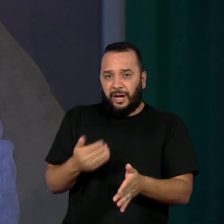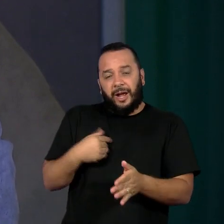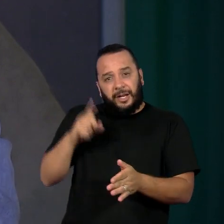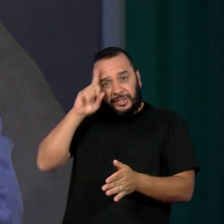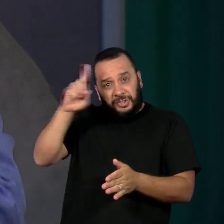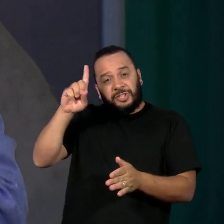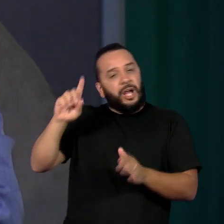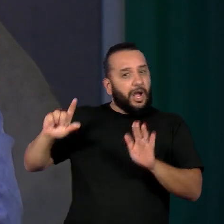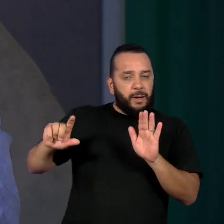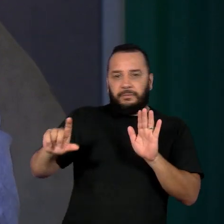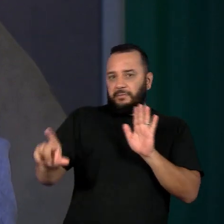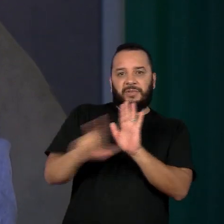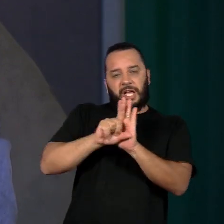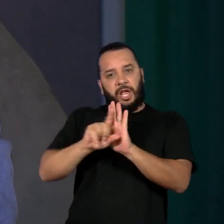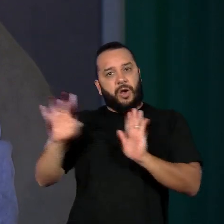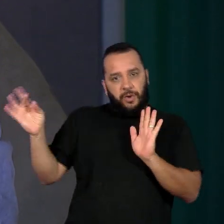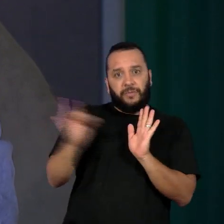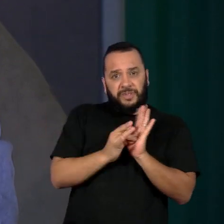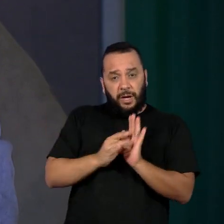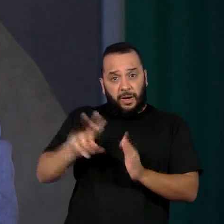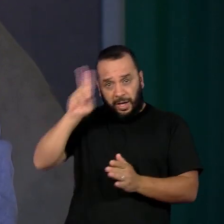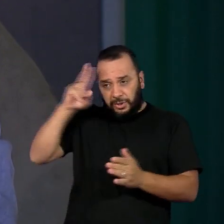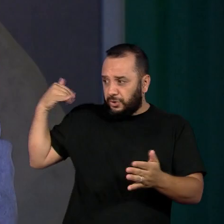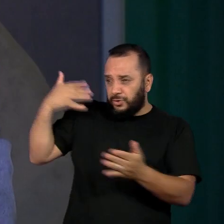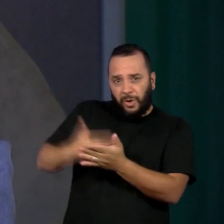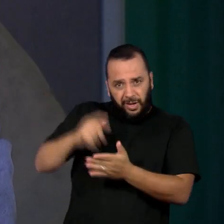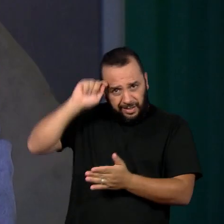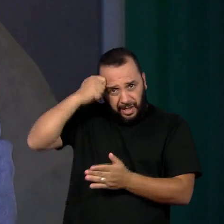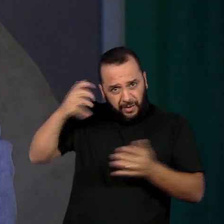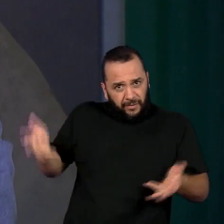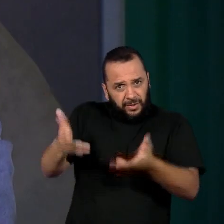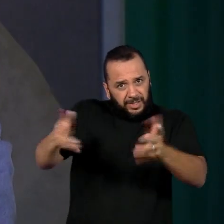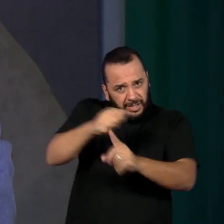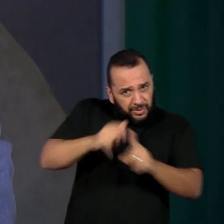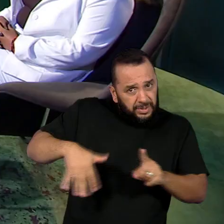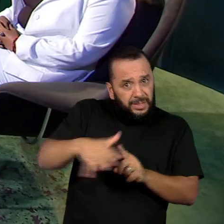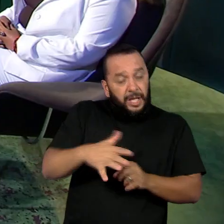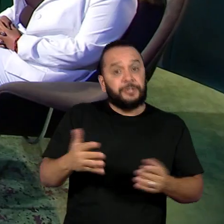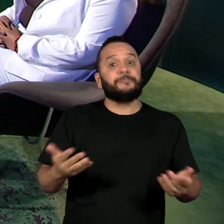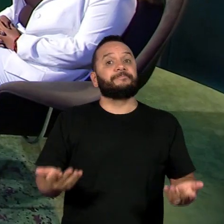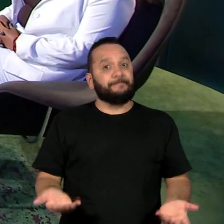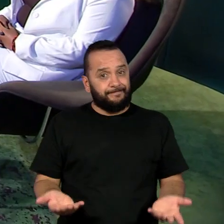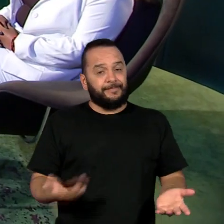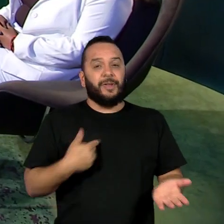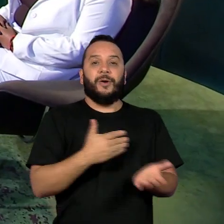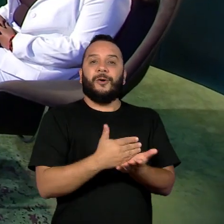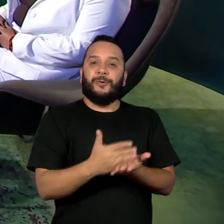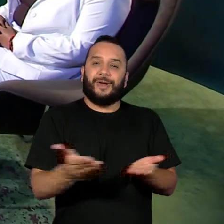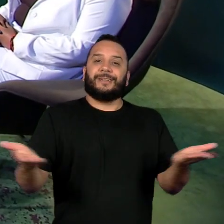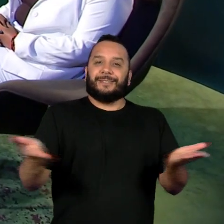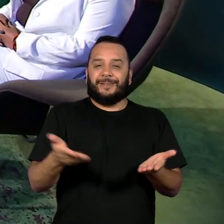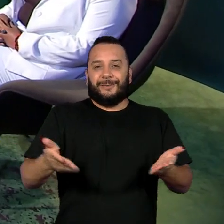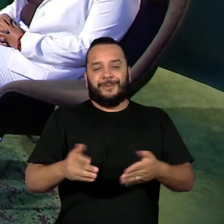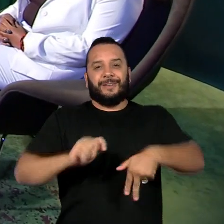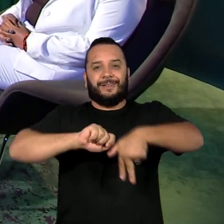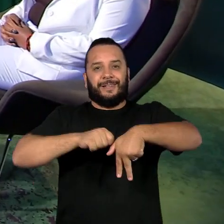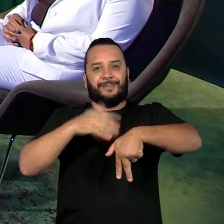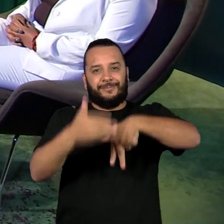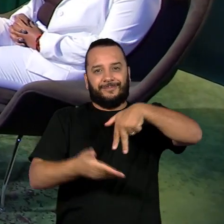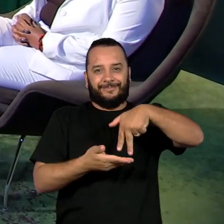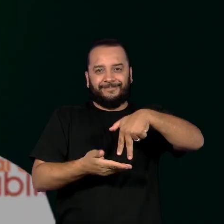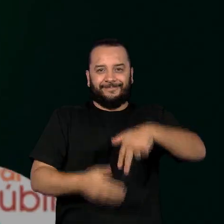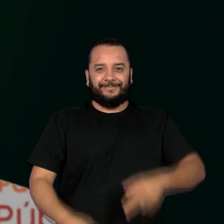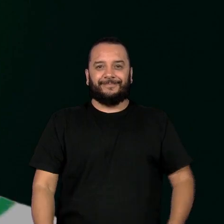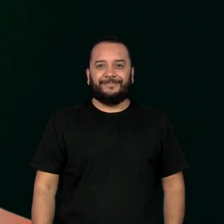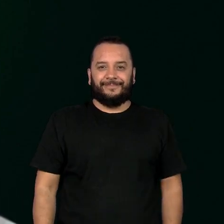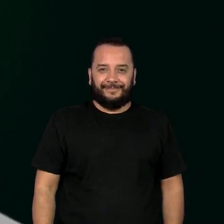oficializada, a história dos afro-brasileiros tem sido valorizada na sociedade? Começa agora mais um programa Negros em